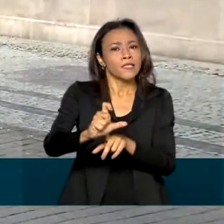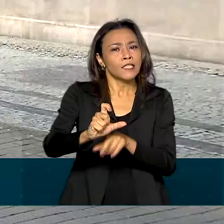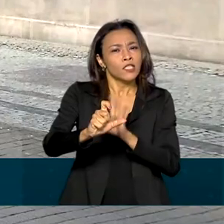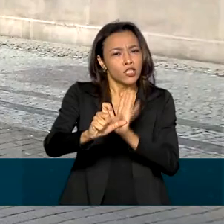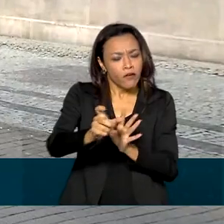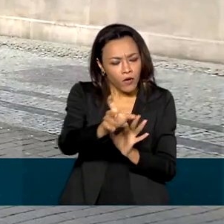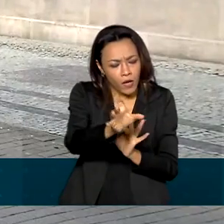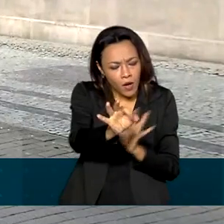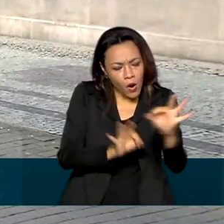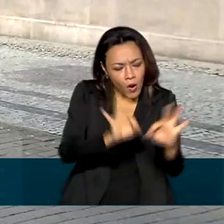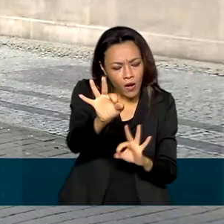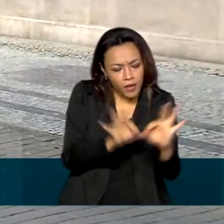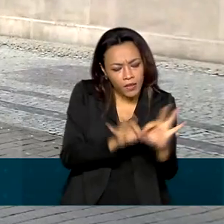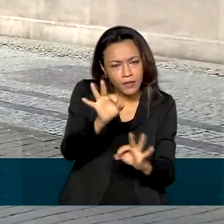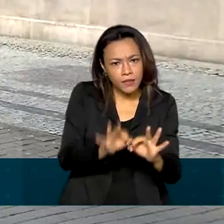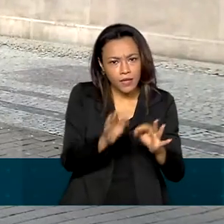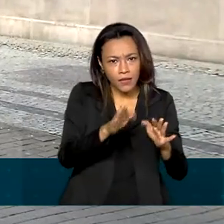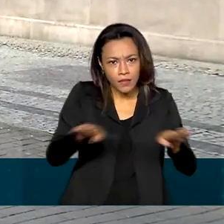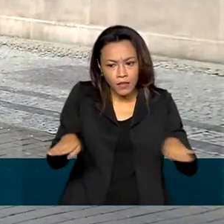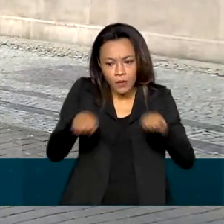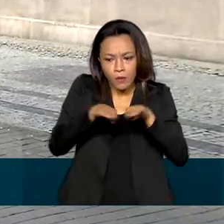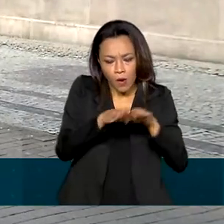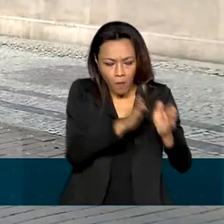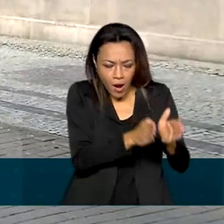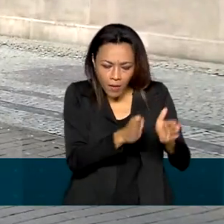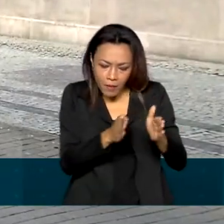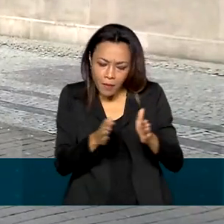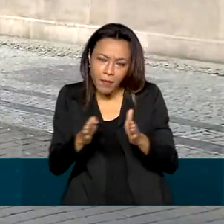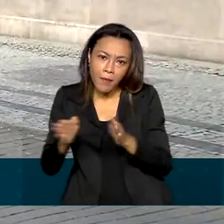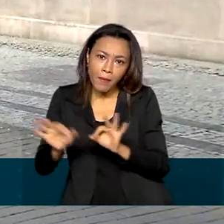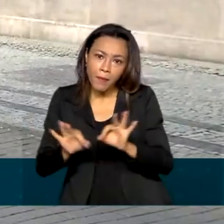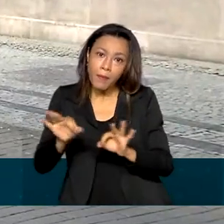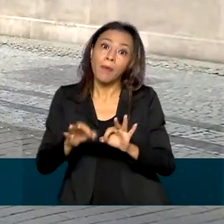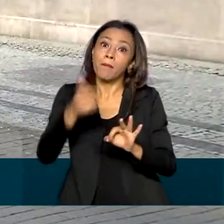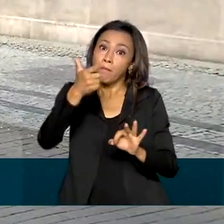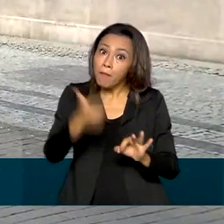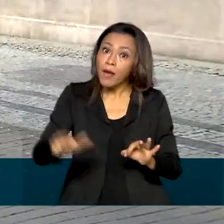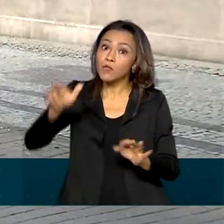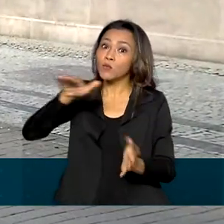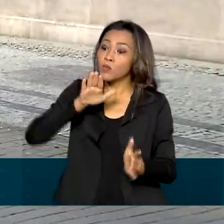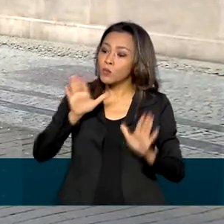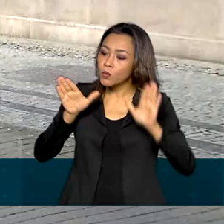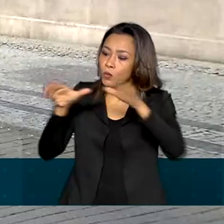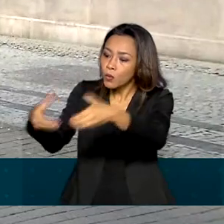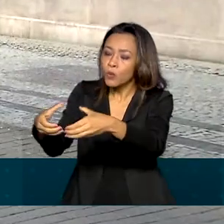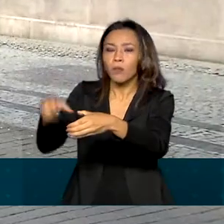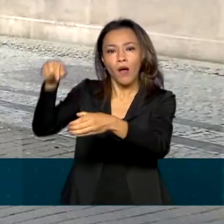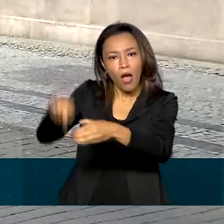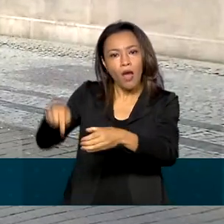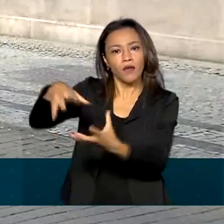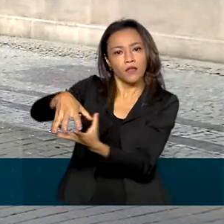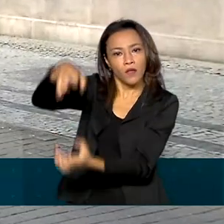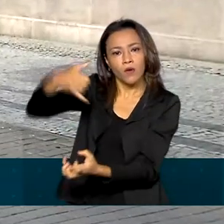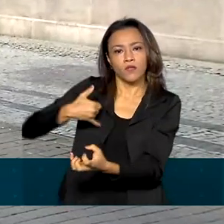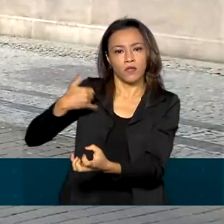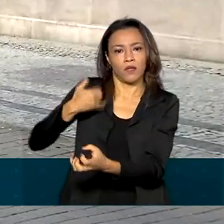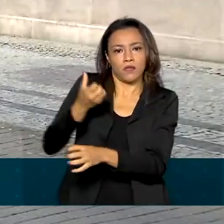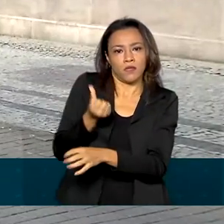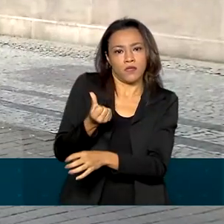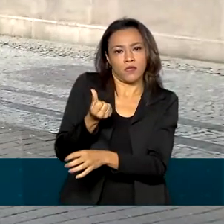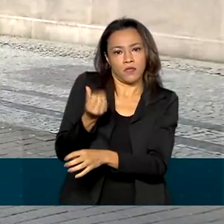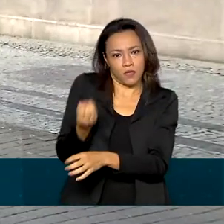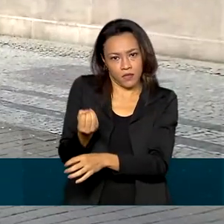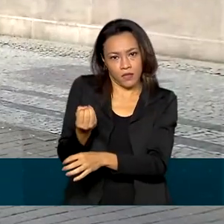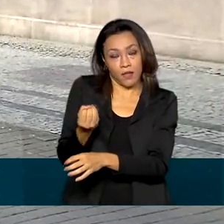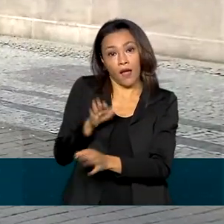proporcional e igualitária e é direcionada a mais um grupo prioritário, o de idosos com idades entre 60 e